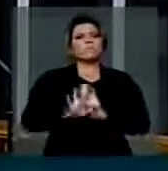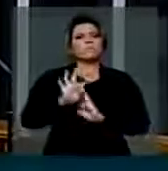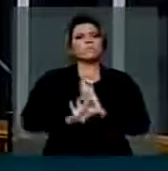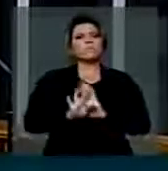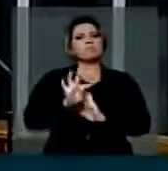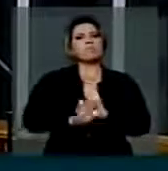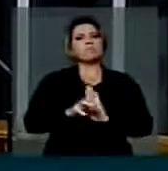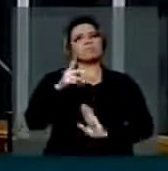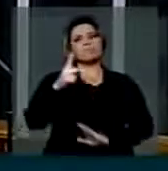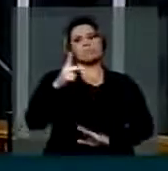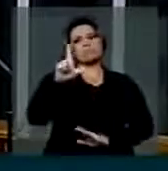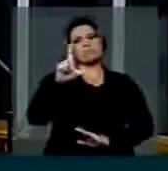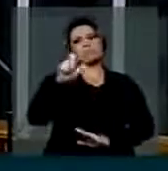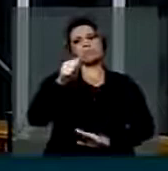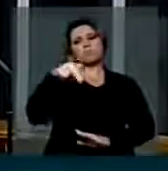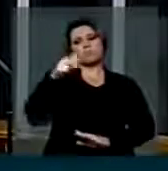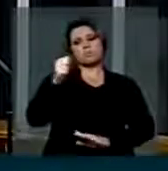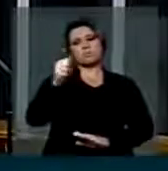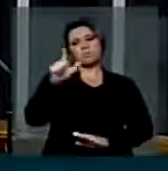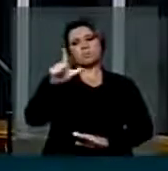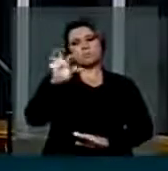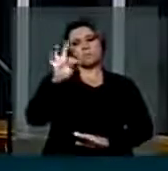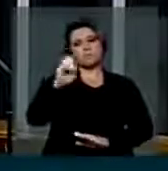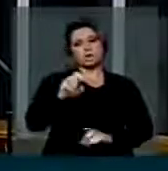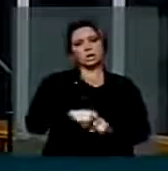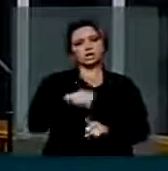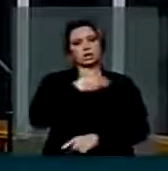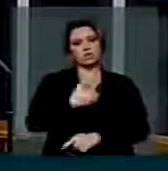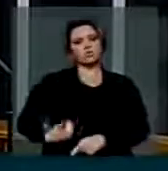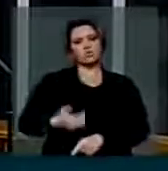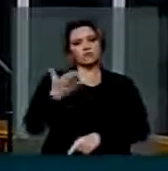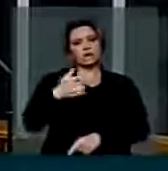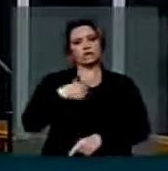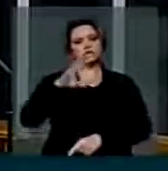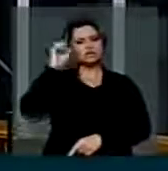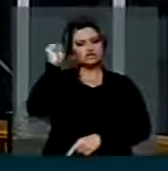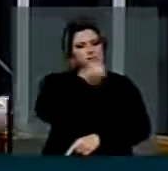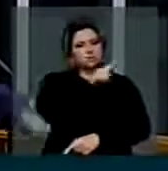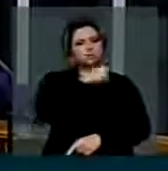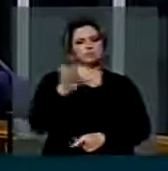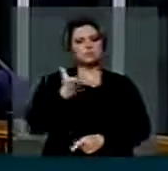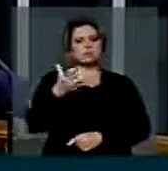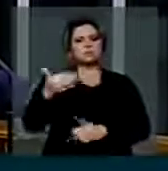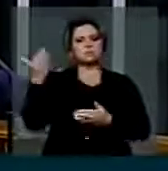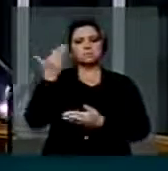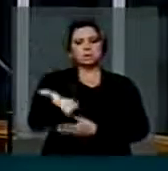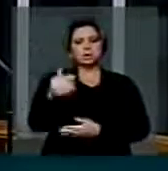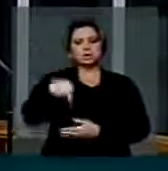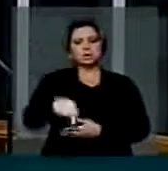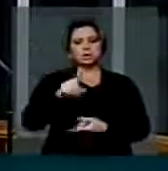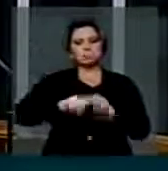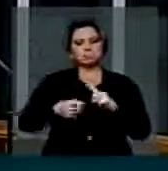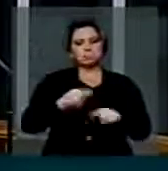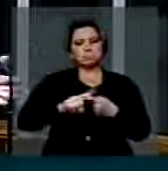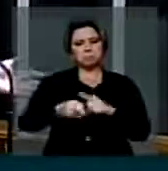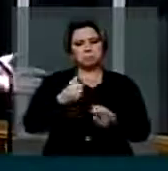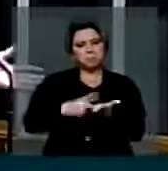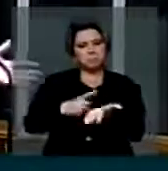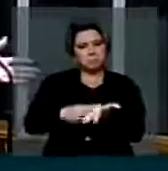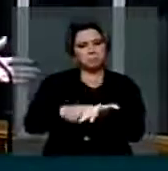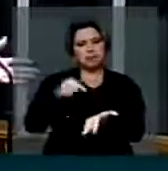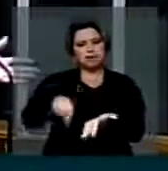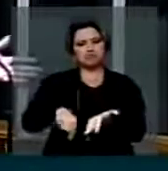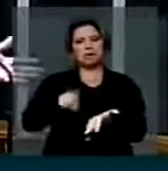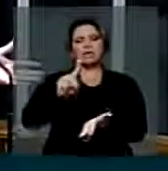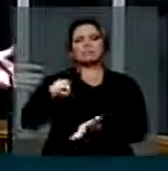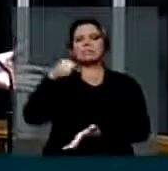Planalto está sem condições daqui para frente de negociar com a Câmara qualquer texto, porque negocia o texto e depois a